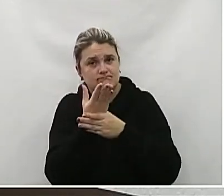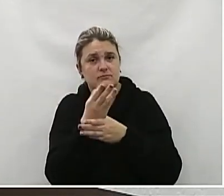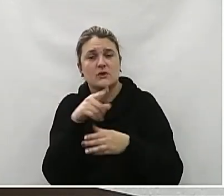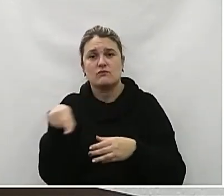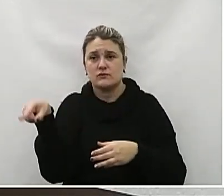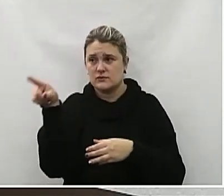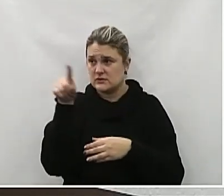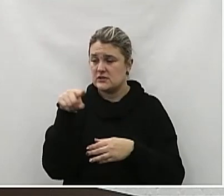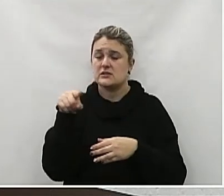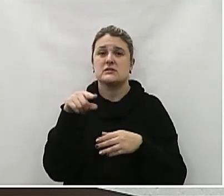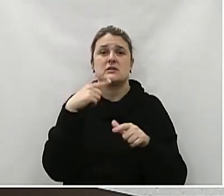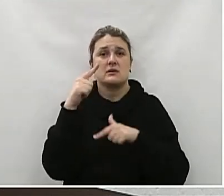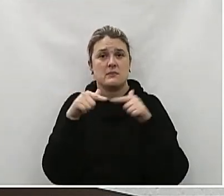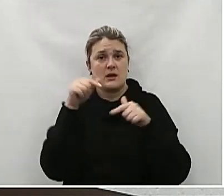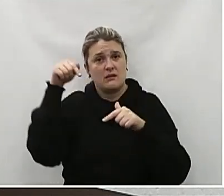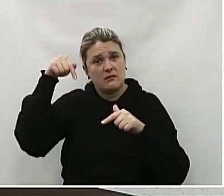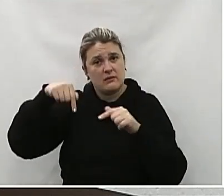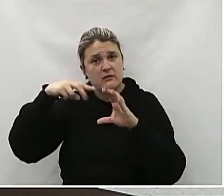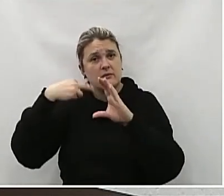são do legislativo